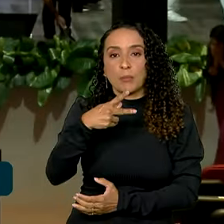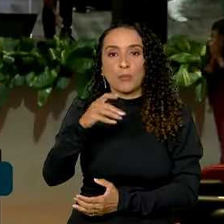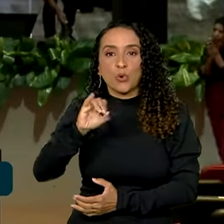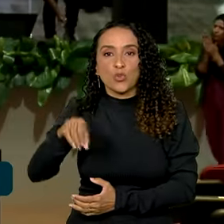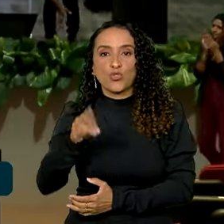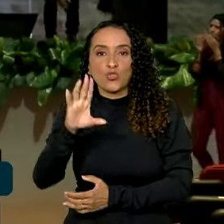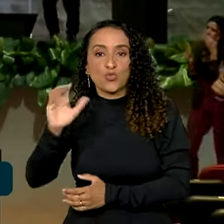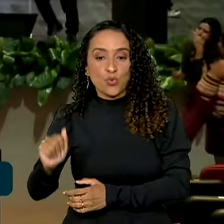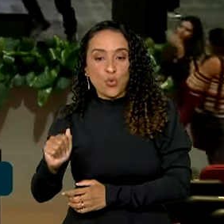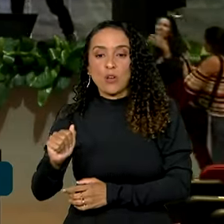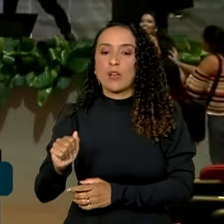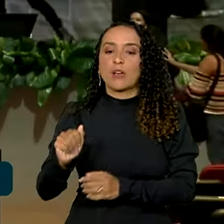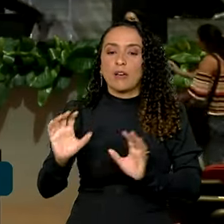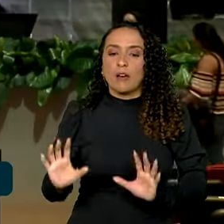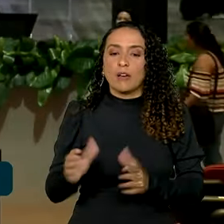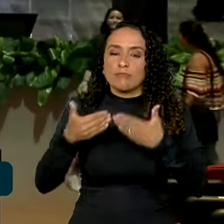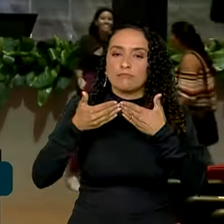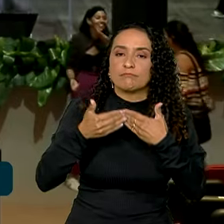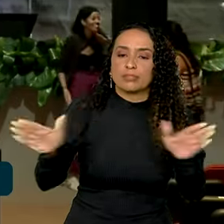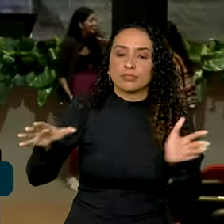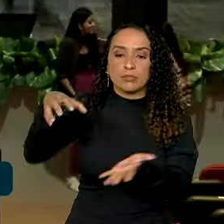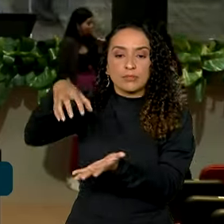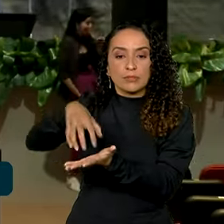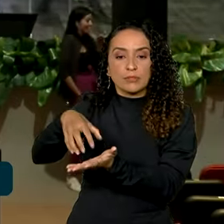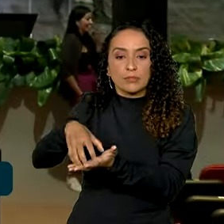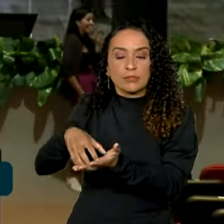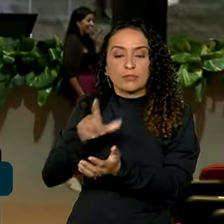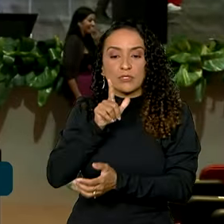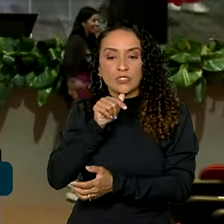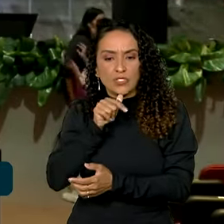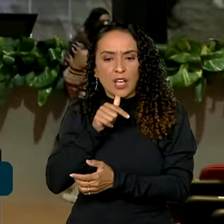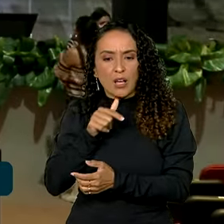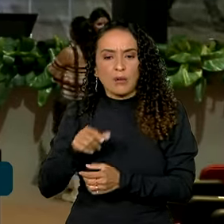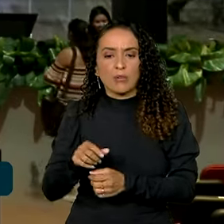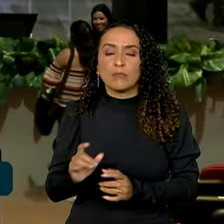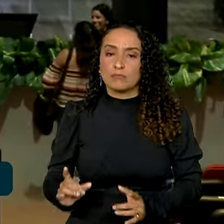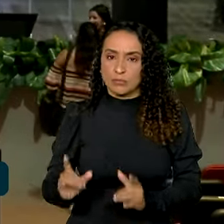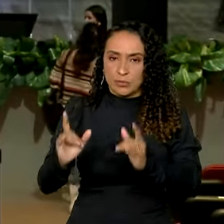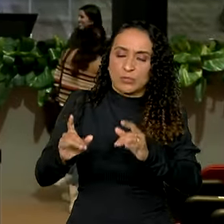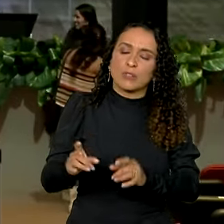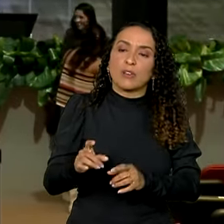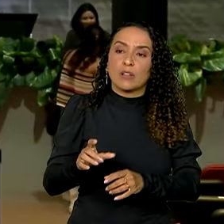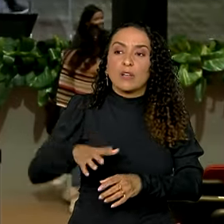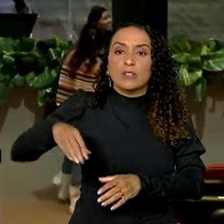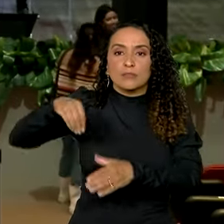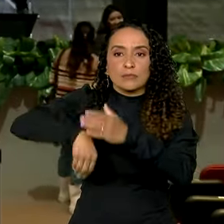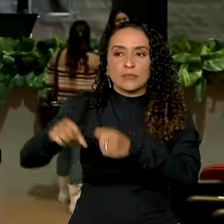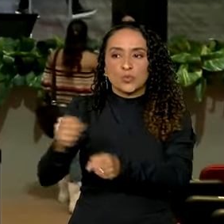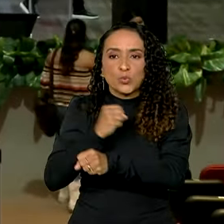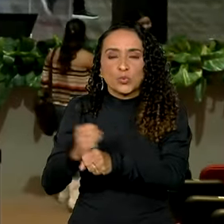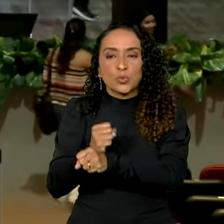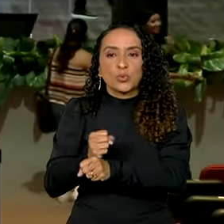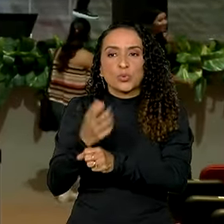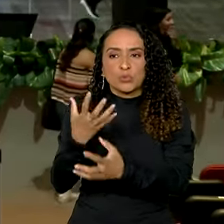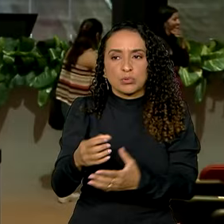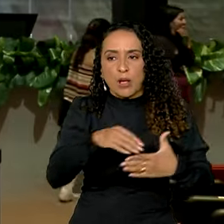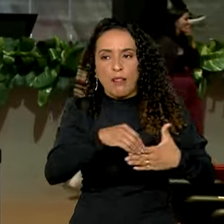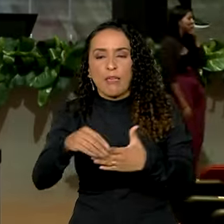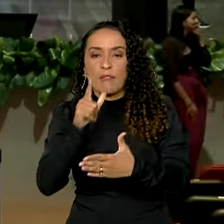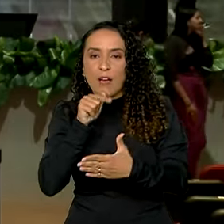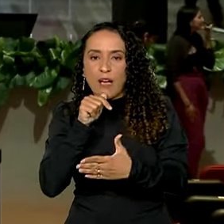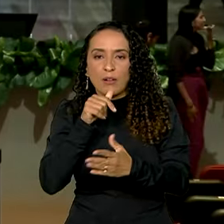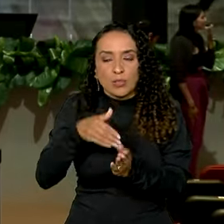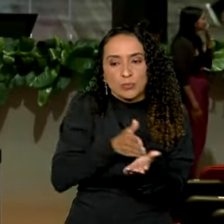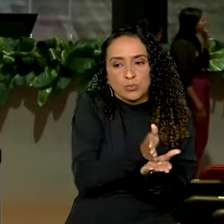em Arco Verde, inaugurar a estação elevatória de água. A obra faz parte da adutora do Agreste, que leva a água da